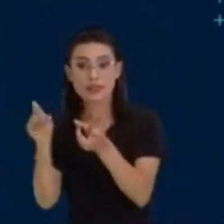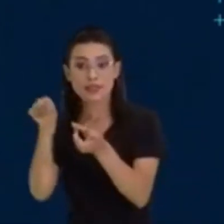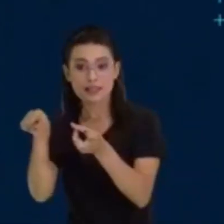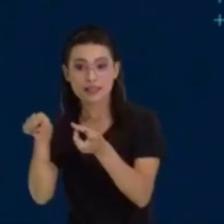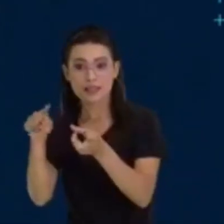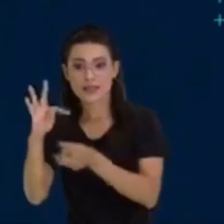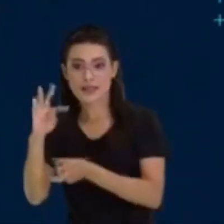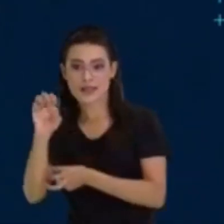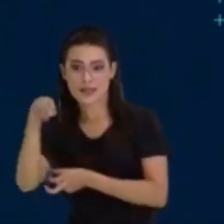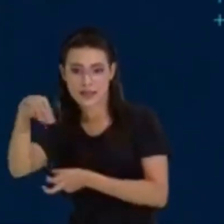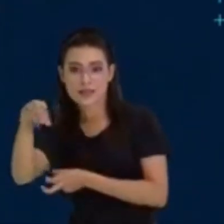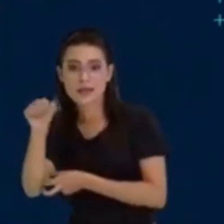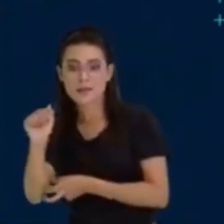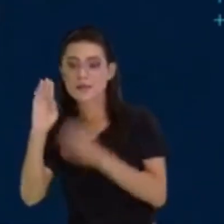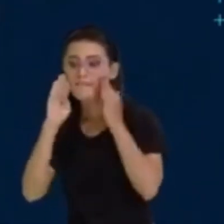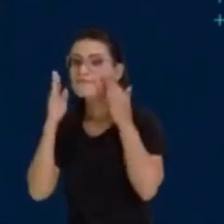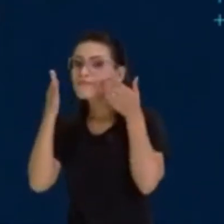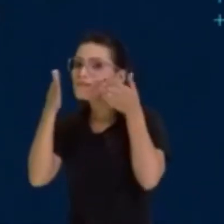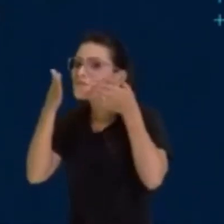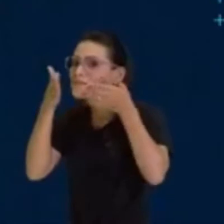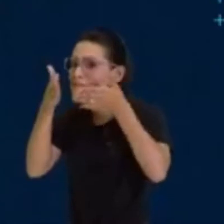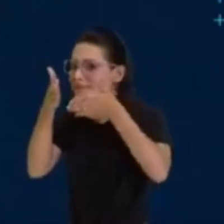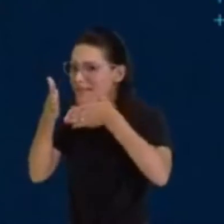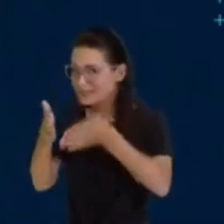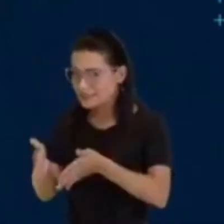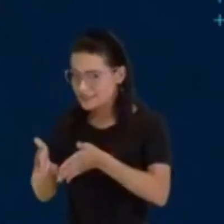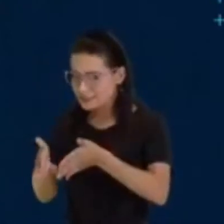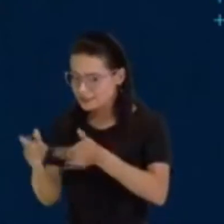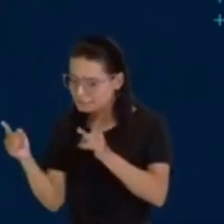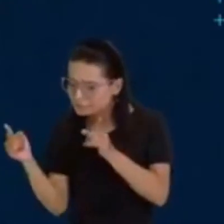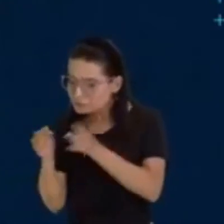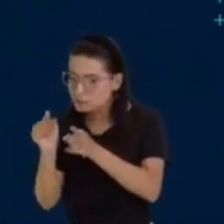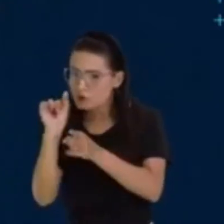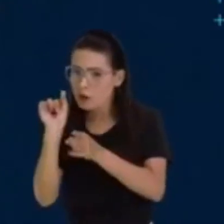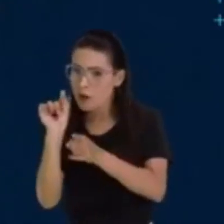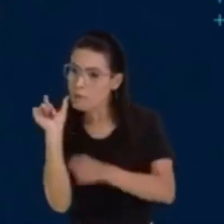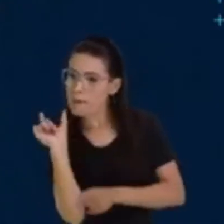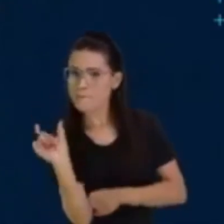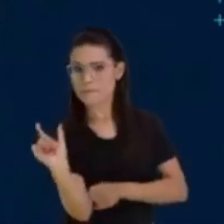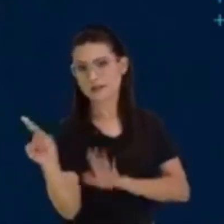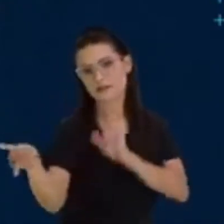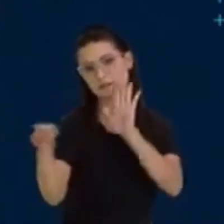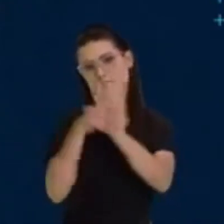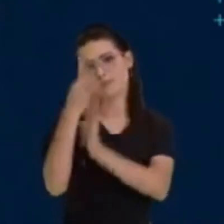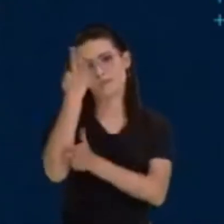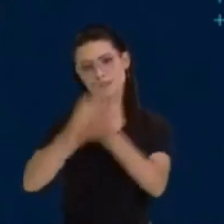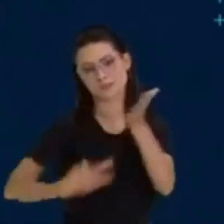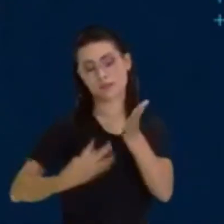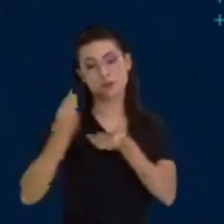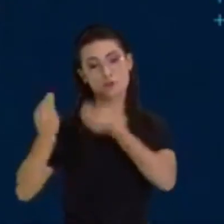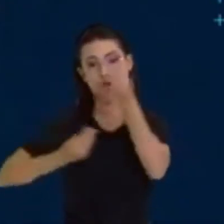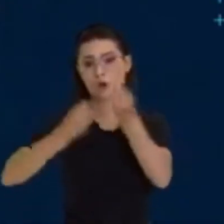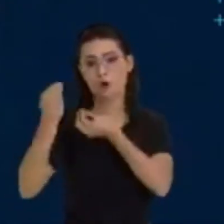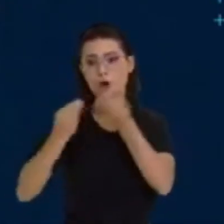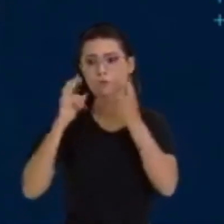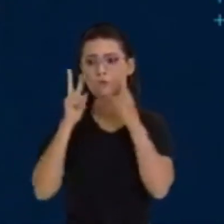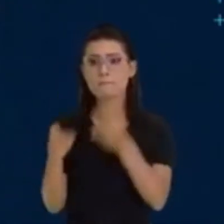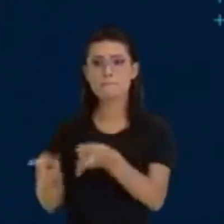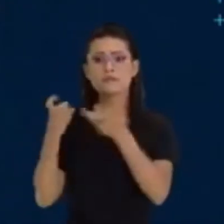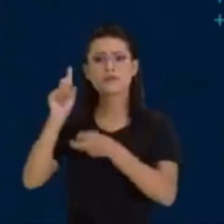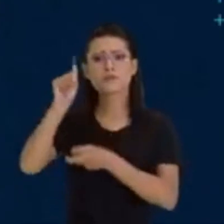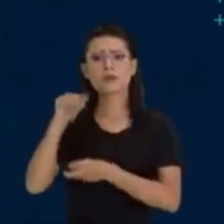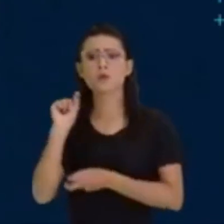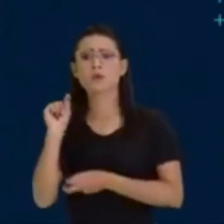específico, não é tão geral. Para nós identificarmos o tema de um texto,